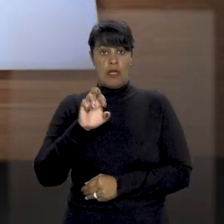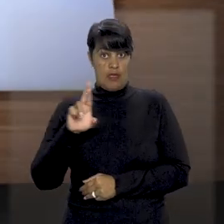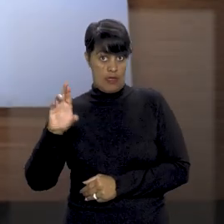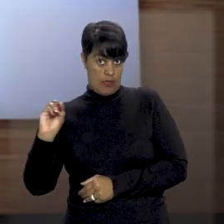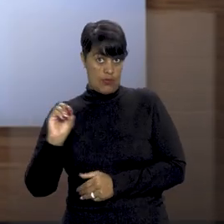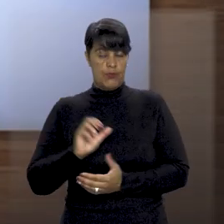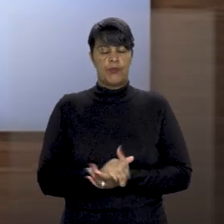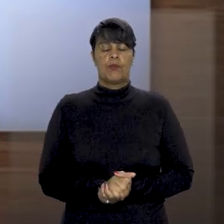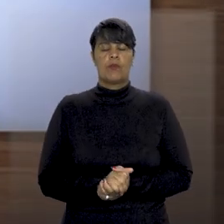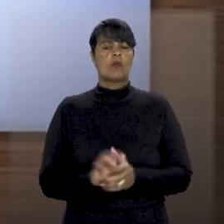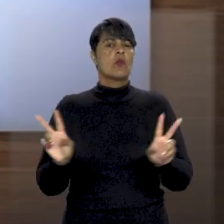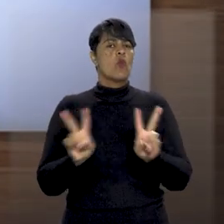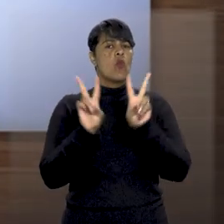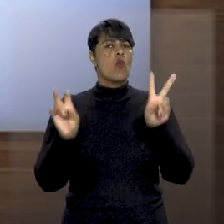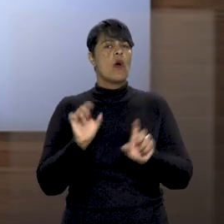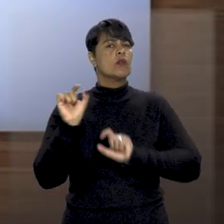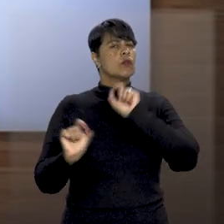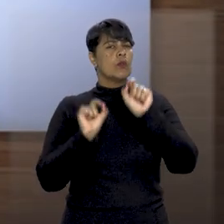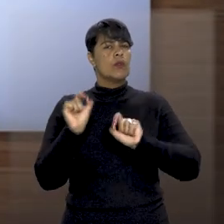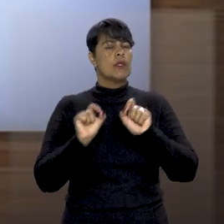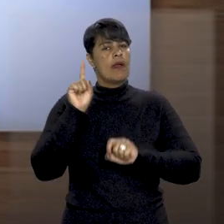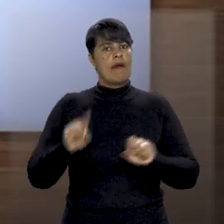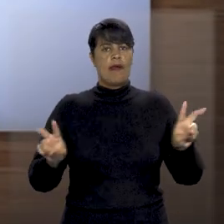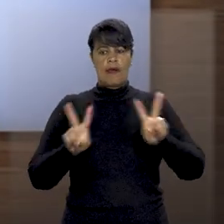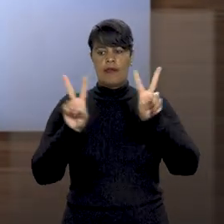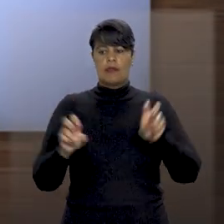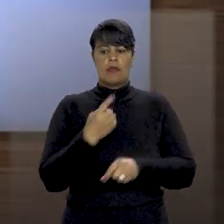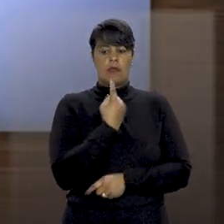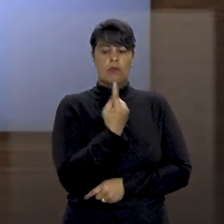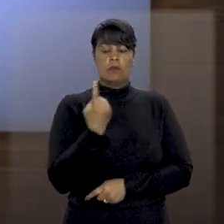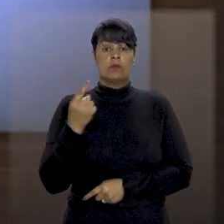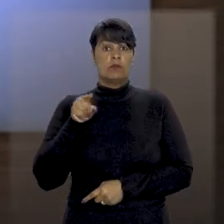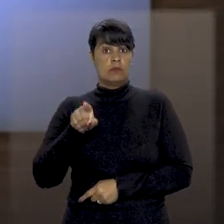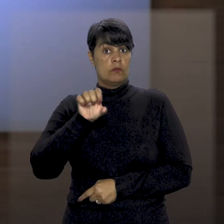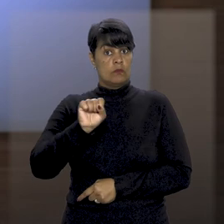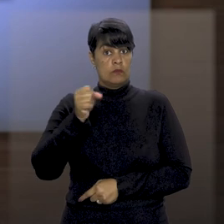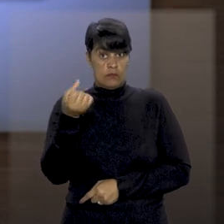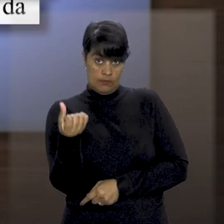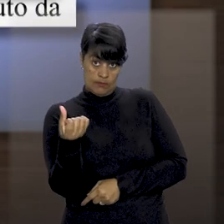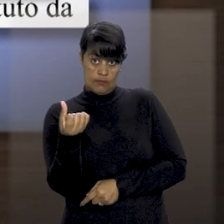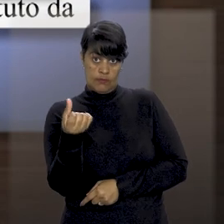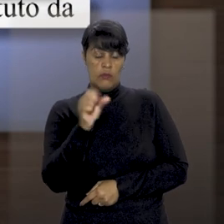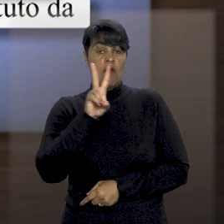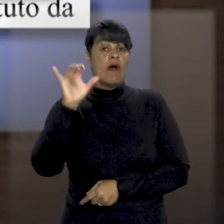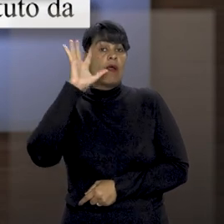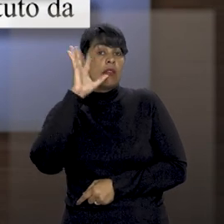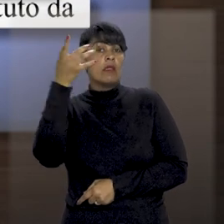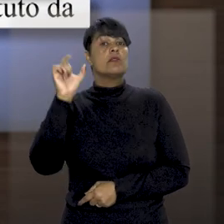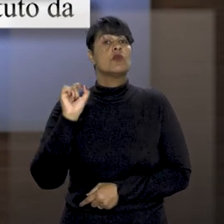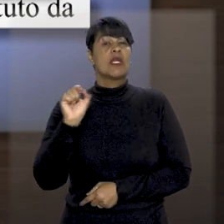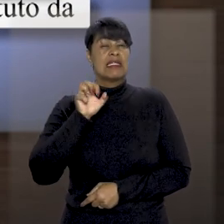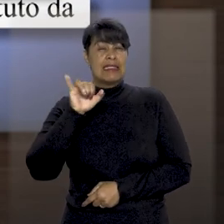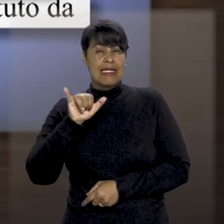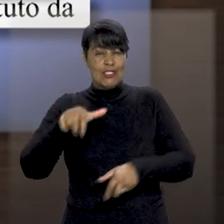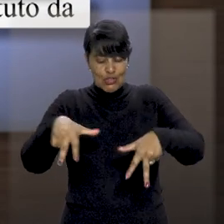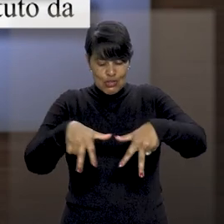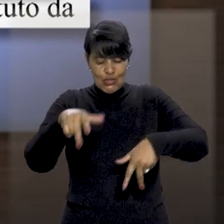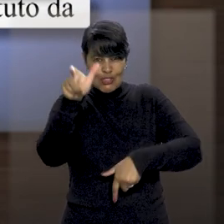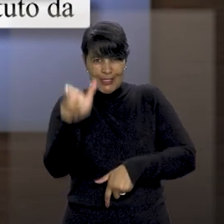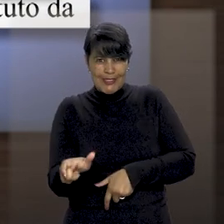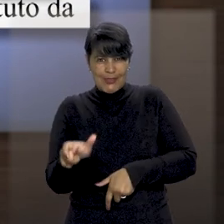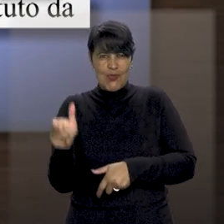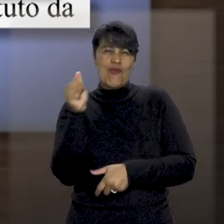submetida a julgamento foi cadastrada como tema 1186 e vai definir se o gênero sexual feminino,